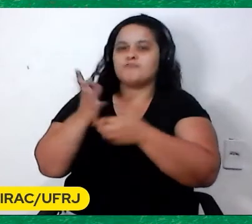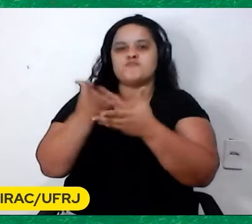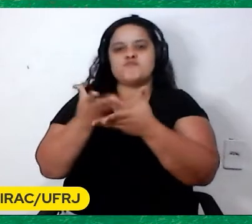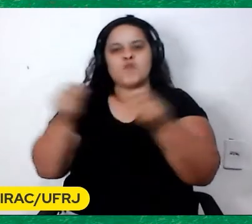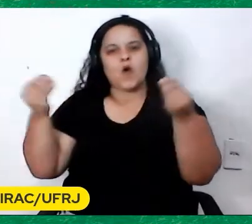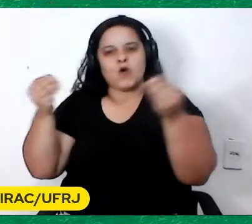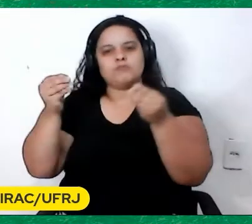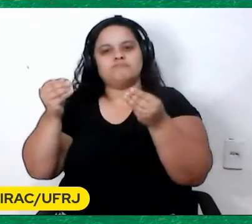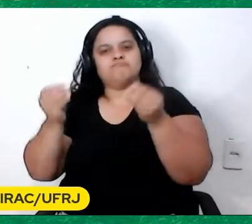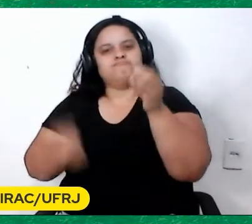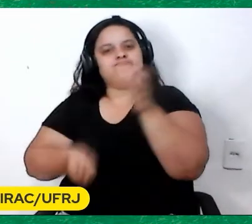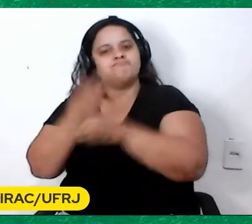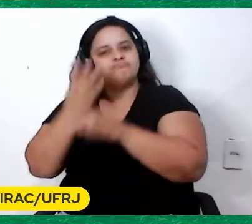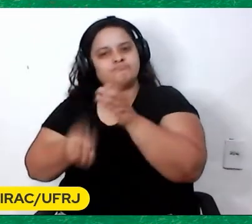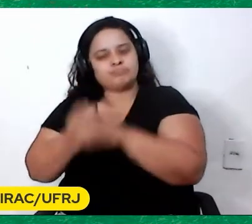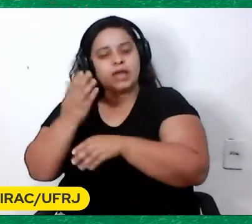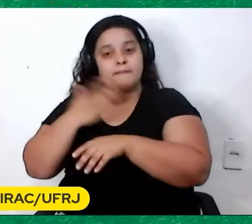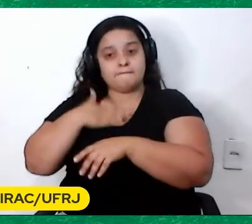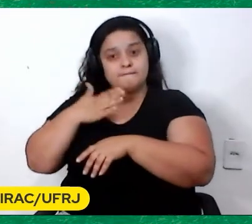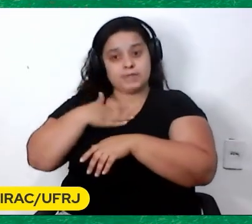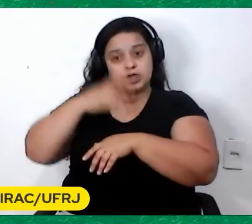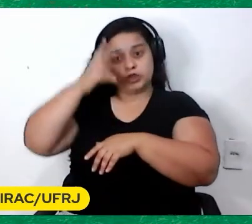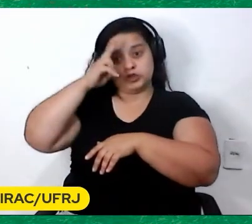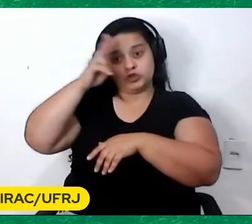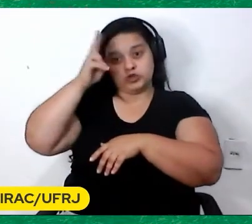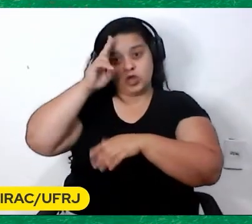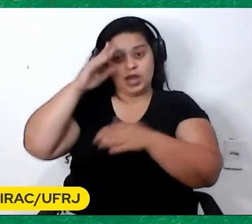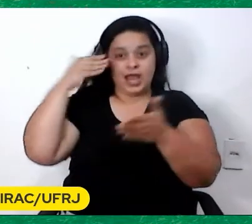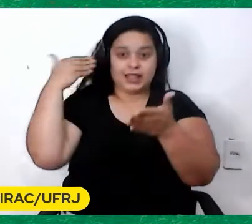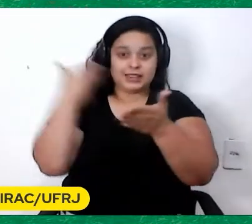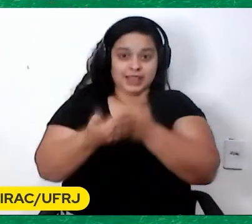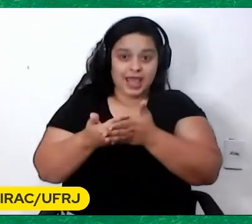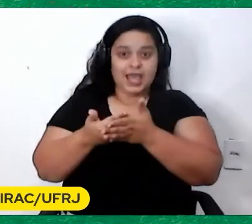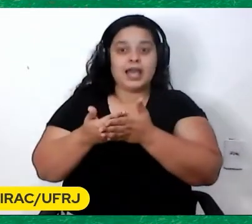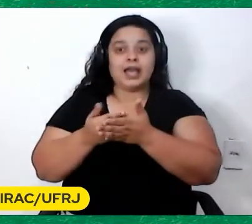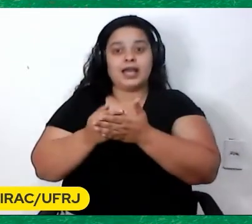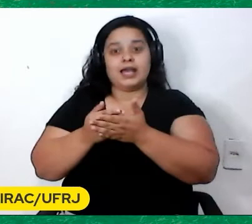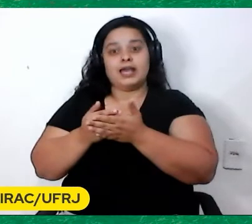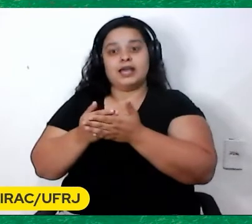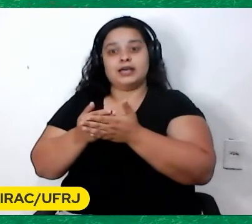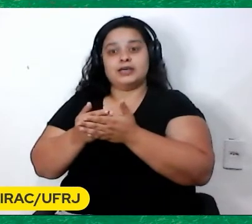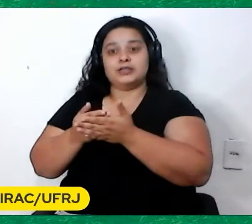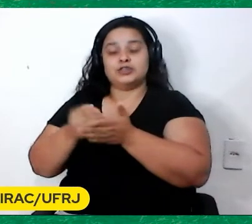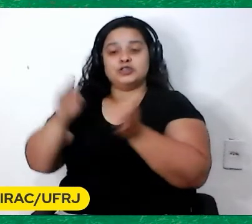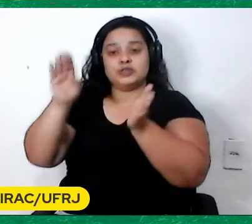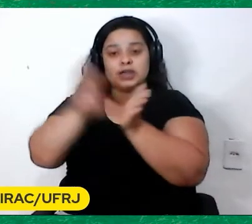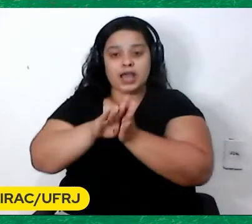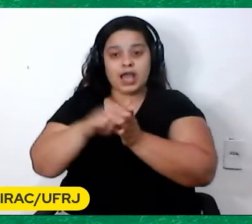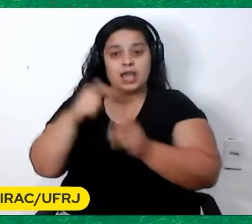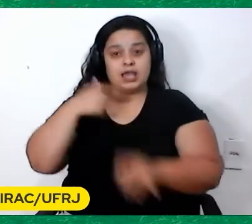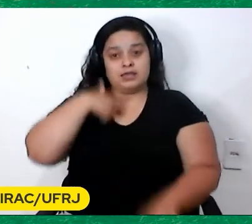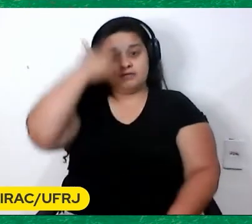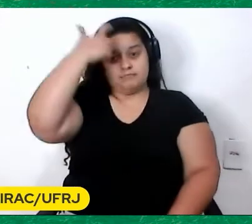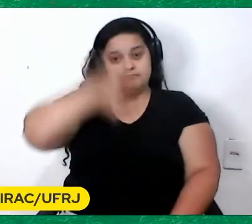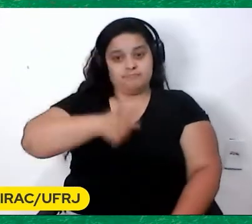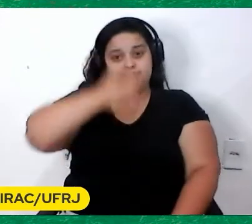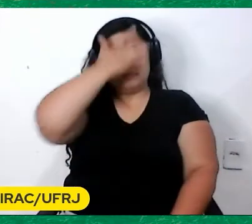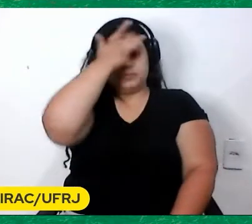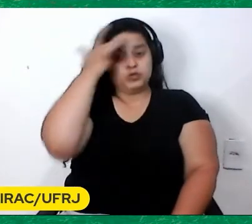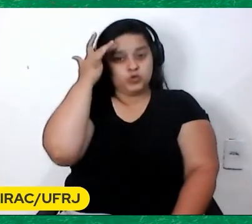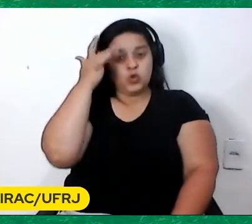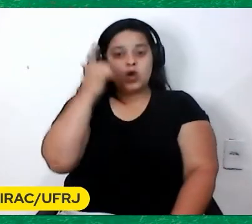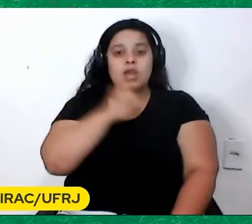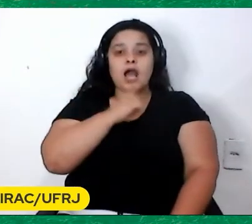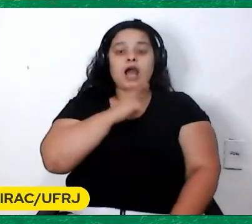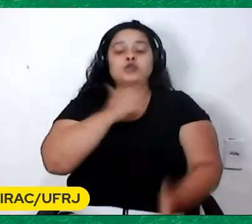história Até chegar lá Eu sou uma pessoa que Tinha estudado